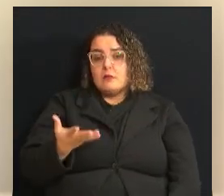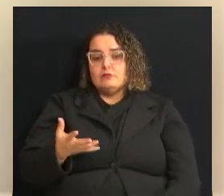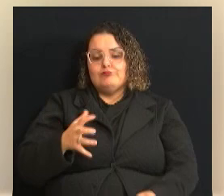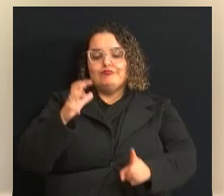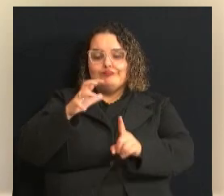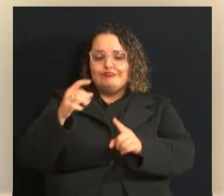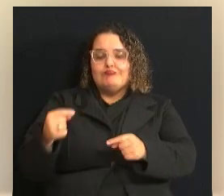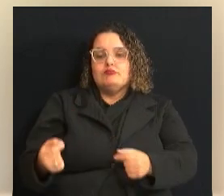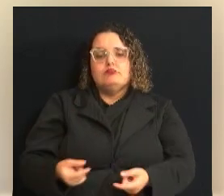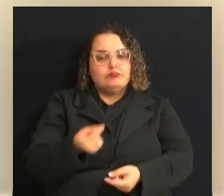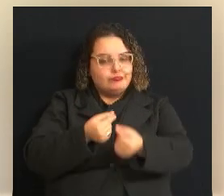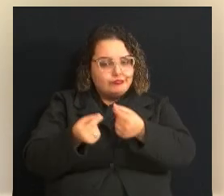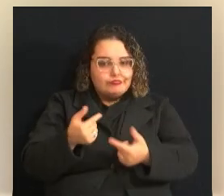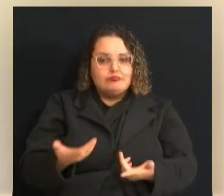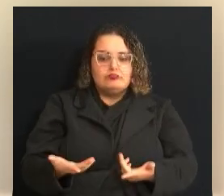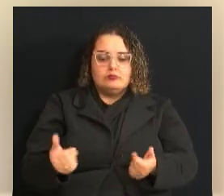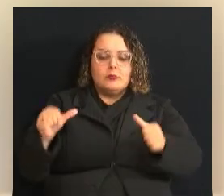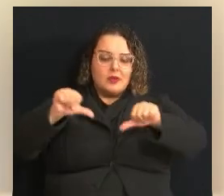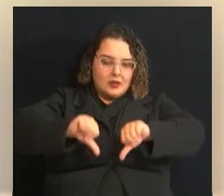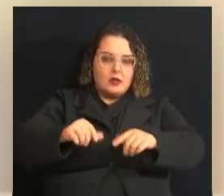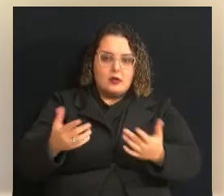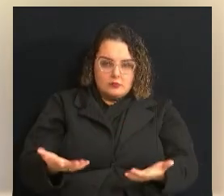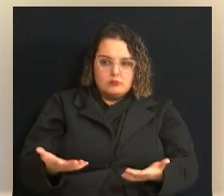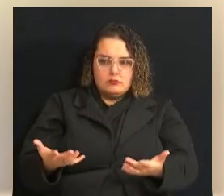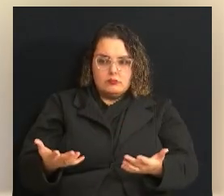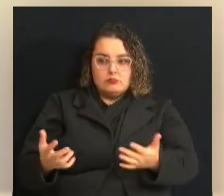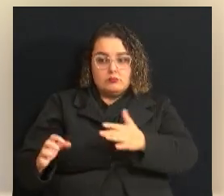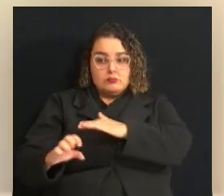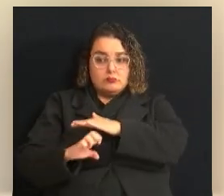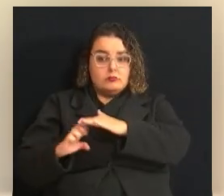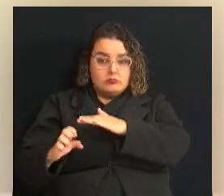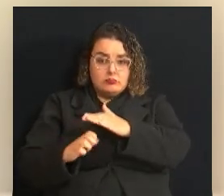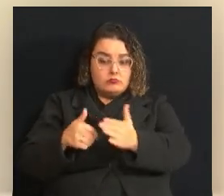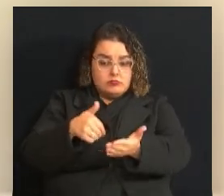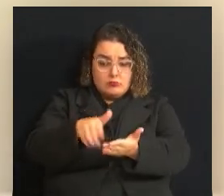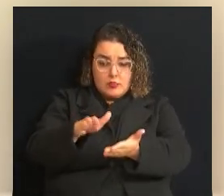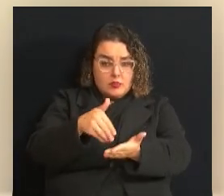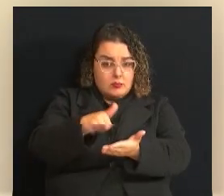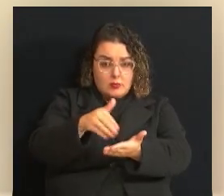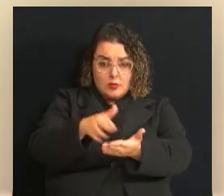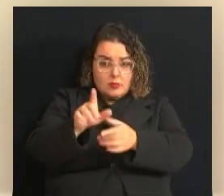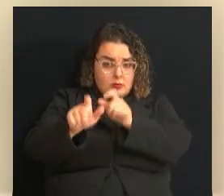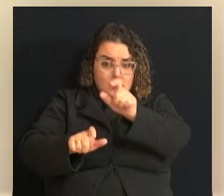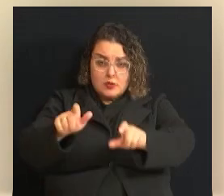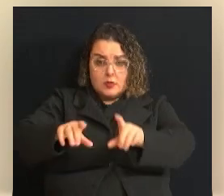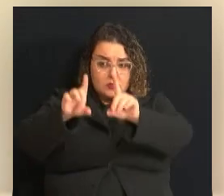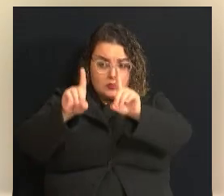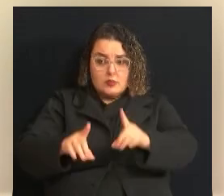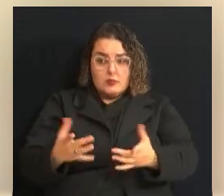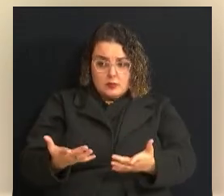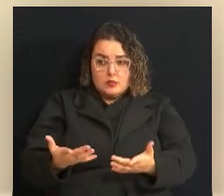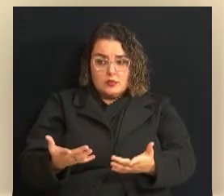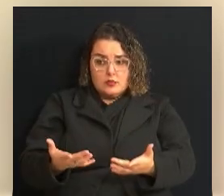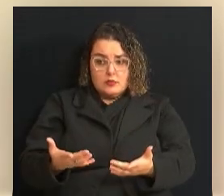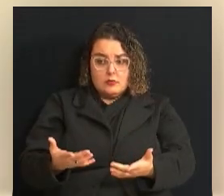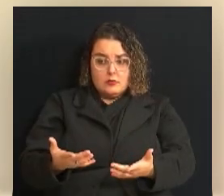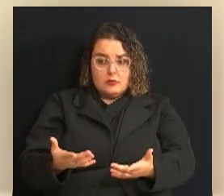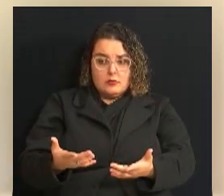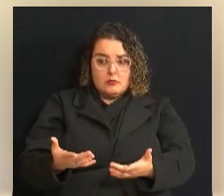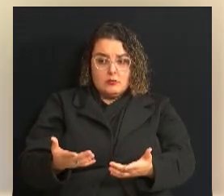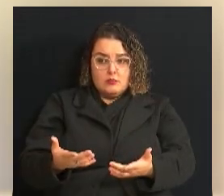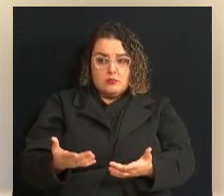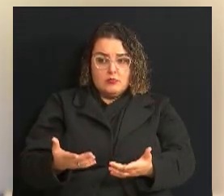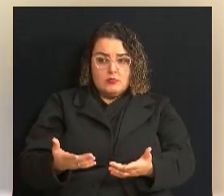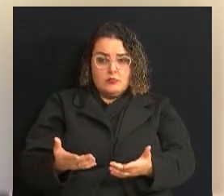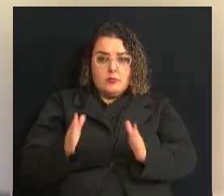elas demitiram pessoas com deficiência, sobretudo pessoas com deficiência, foi um foco de